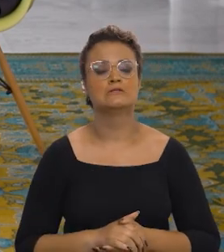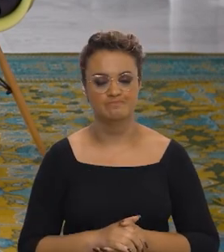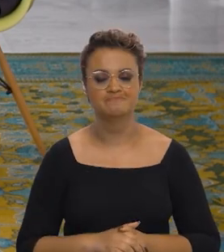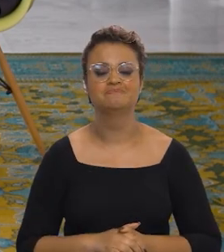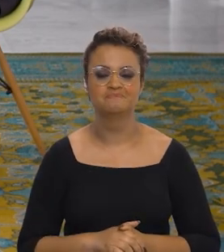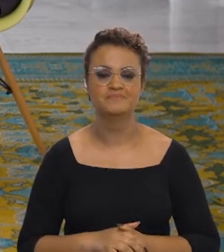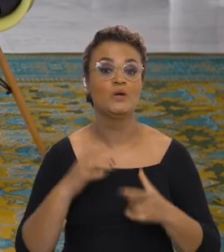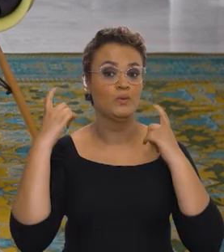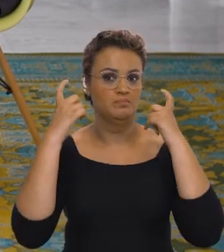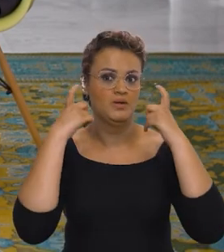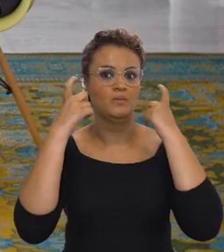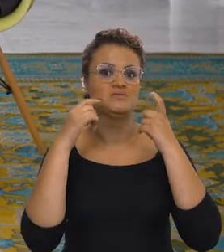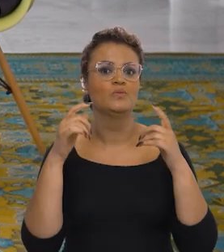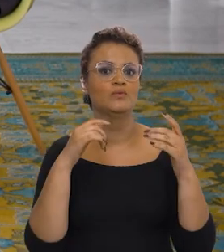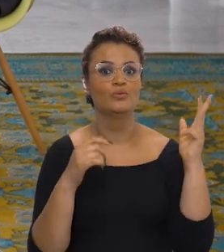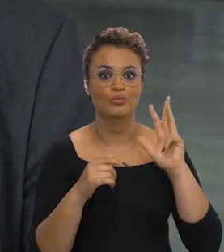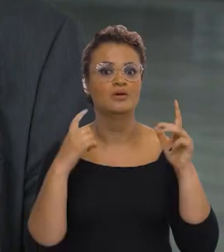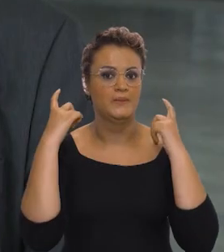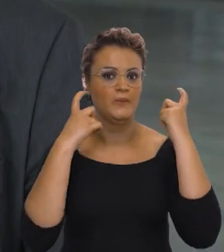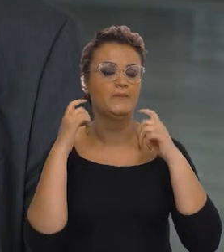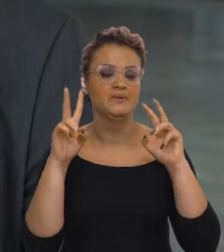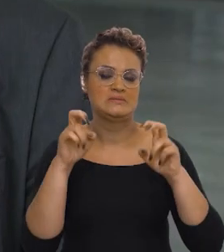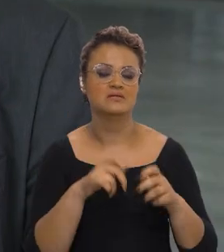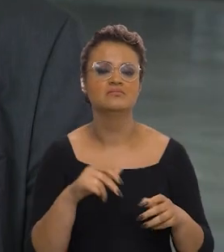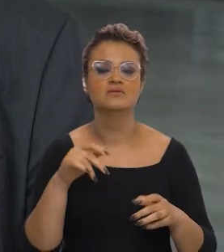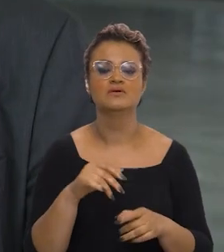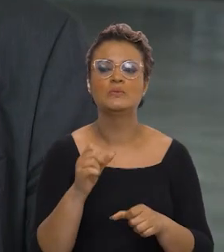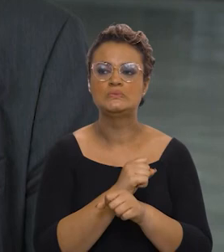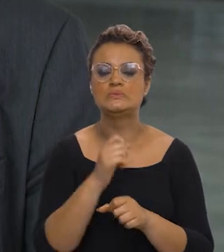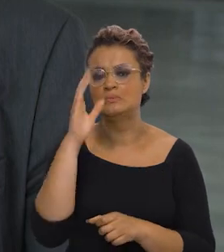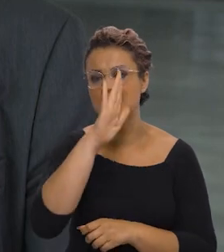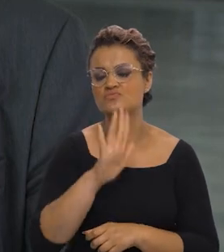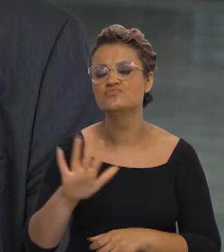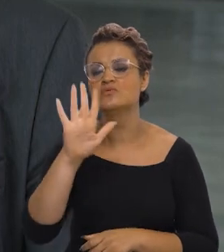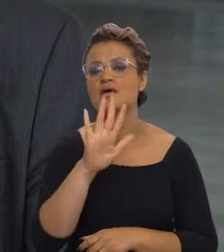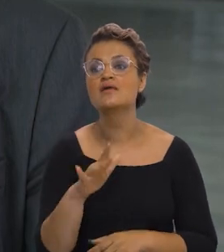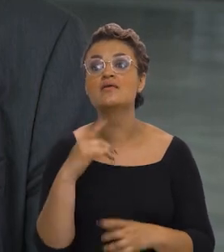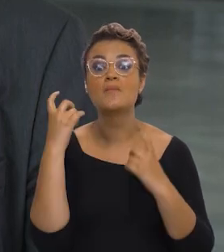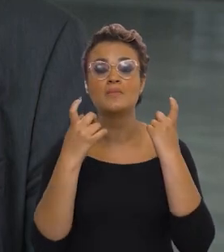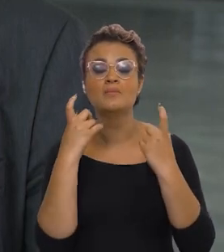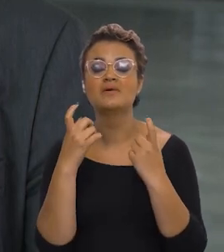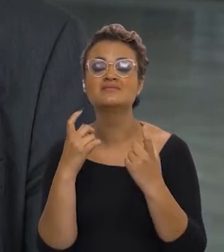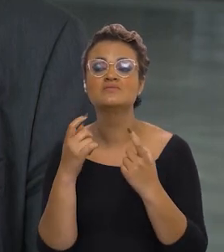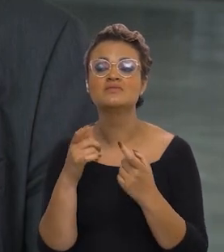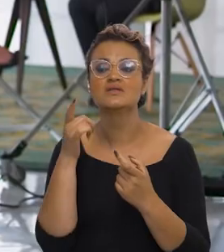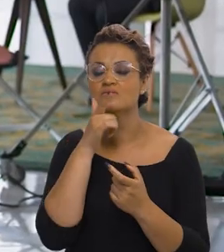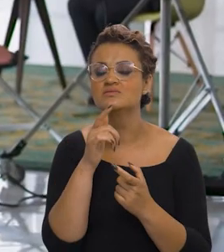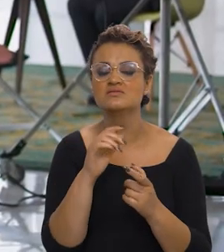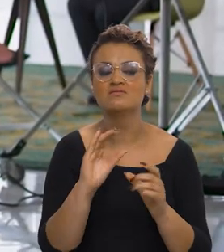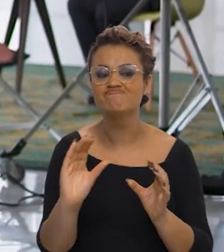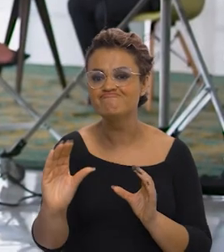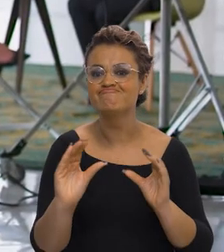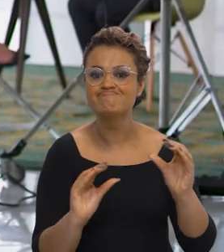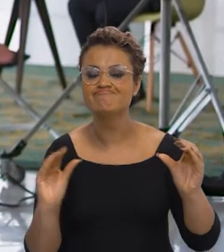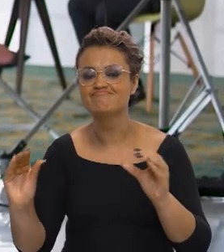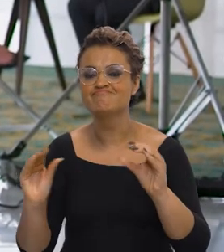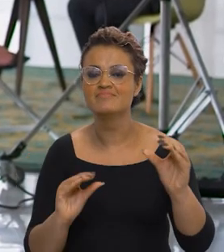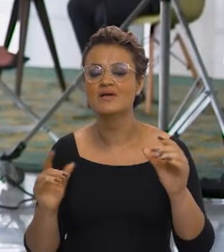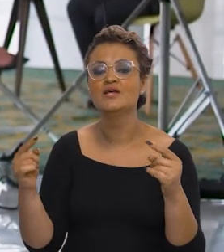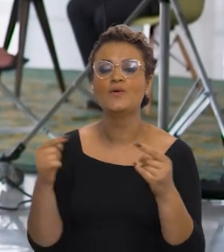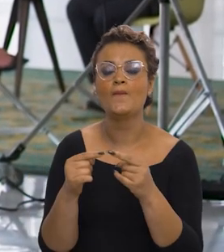todo. Essa também é uma preocupação do presidente. E uma preocupação que elas estejam em distribuição